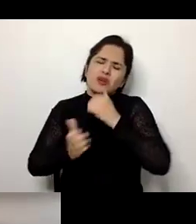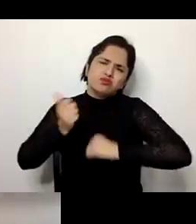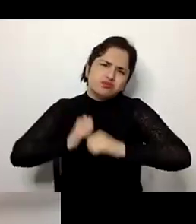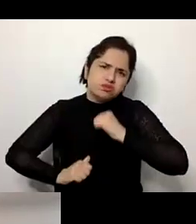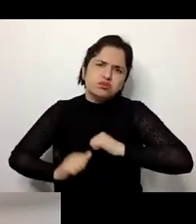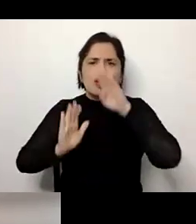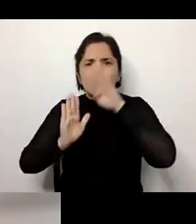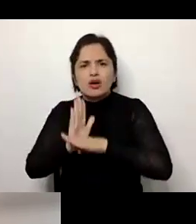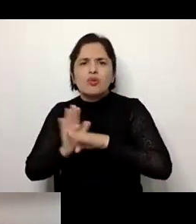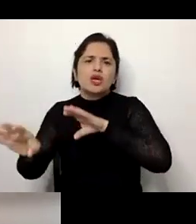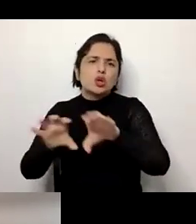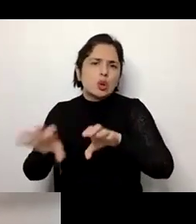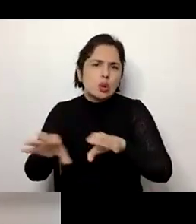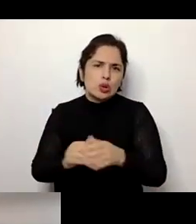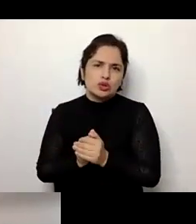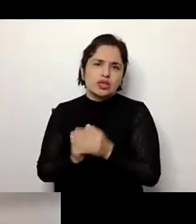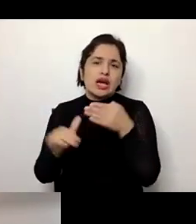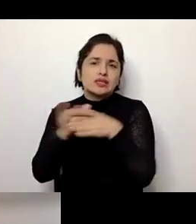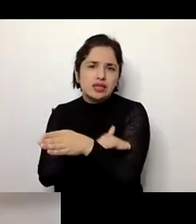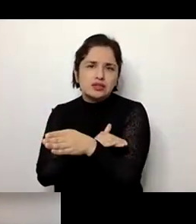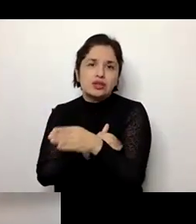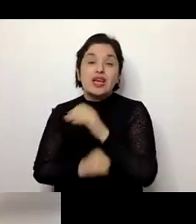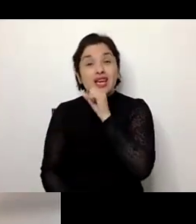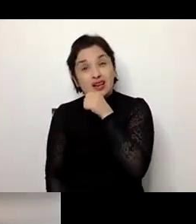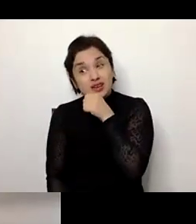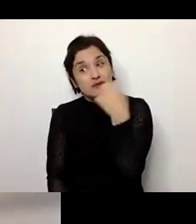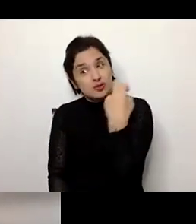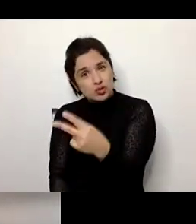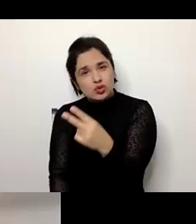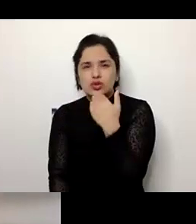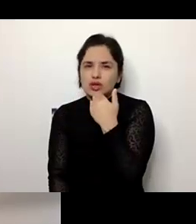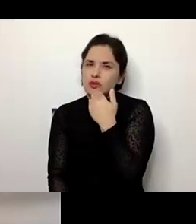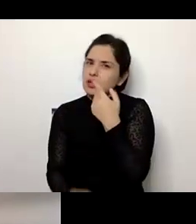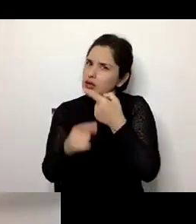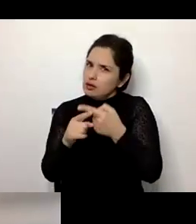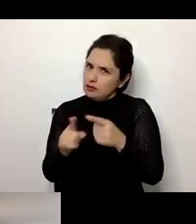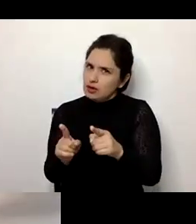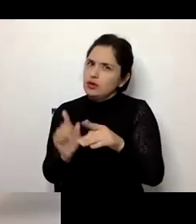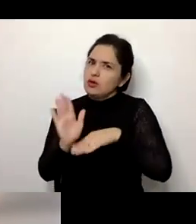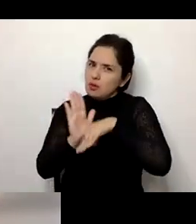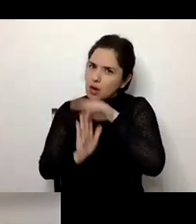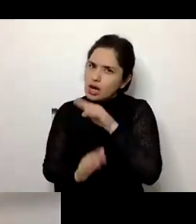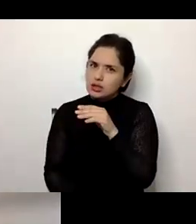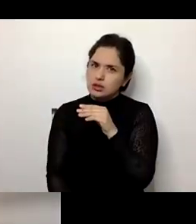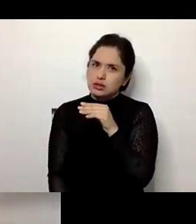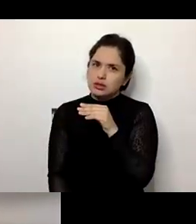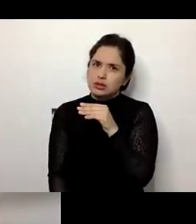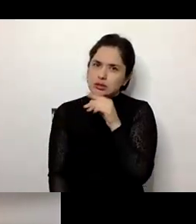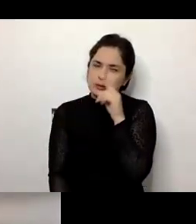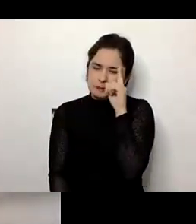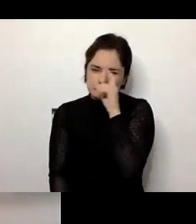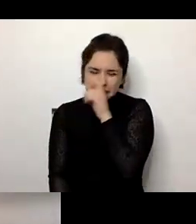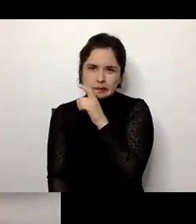menos recursos, o envelhecimento dessa pessoa também vai acontecer um pouco mais cedo e com